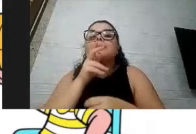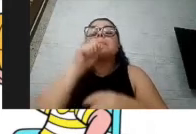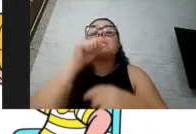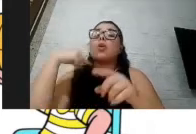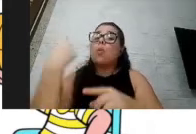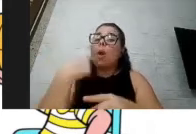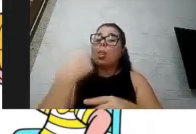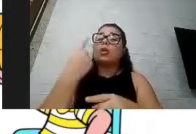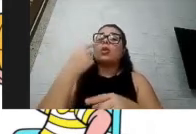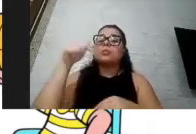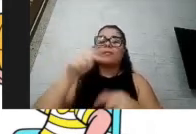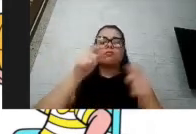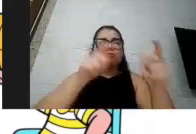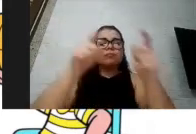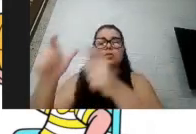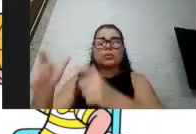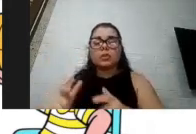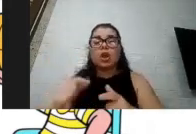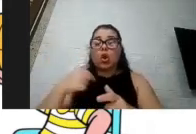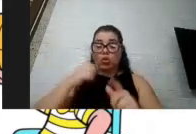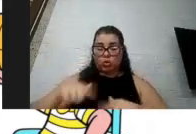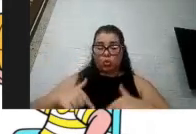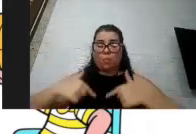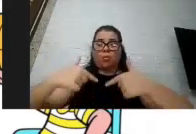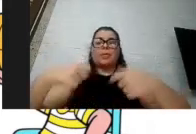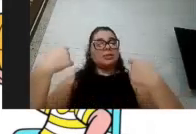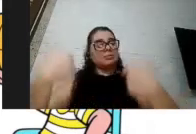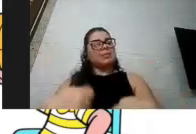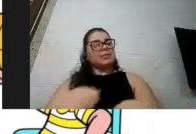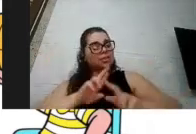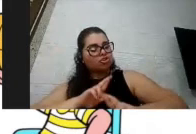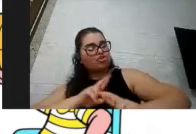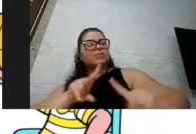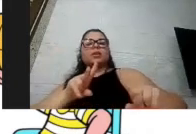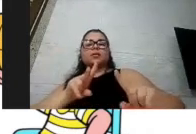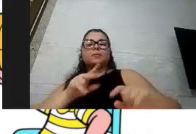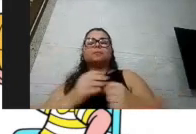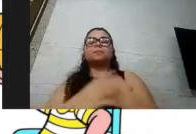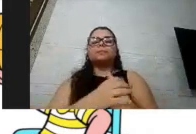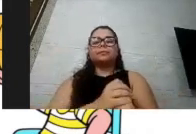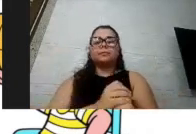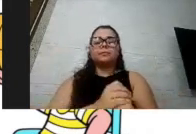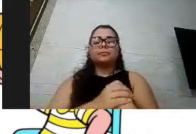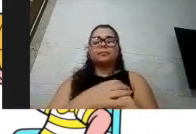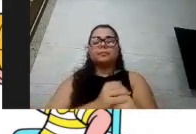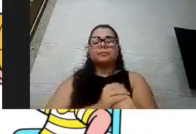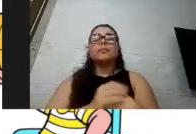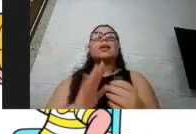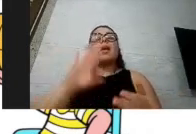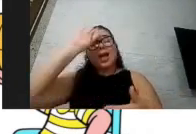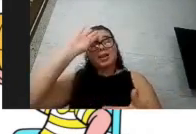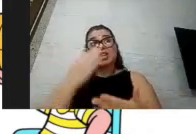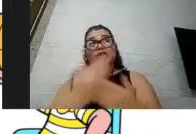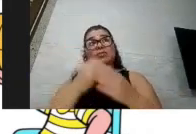restringindo agora, o nosso comportamento também ainda vai ser diferente, pelo menos, acredito que no ano que vem,